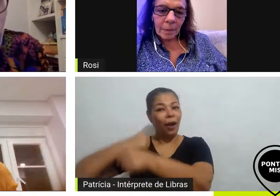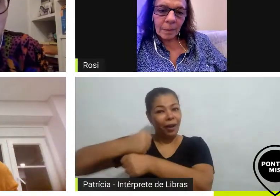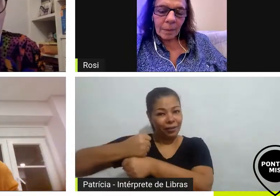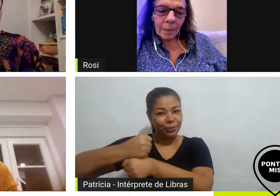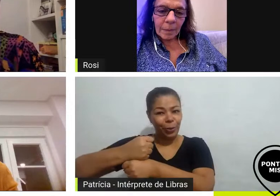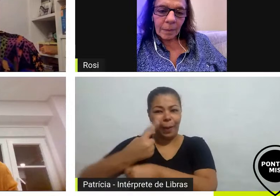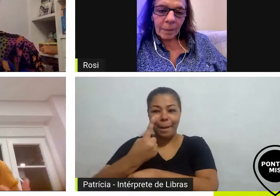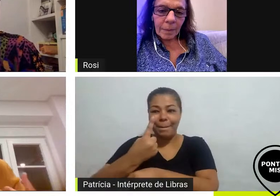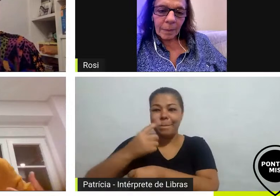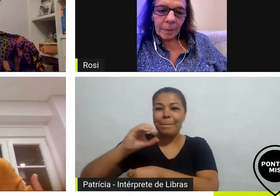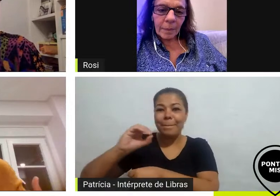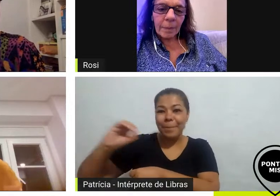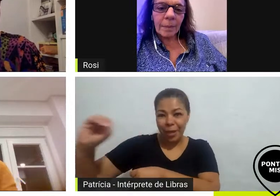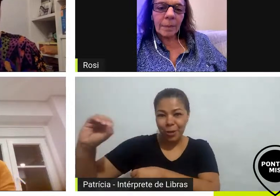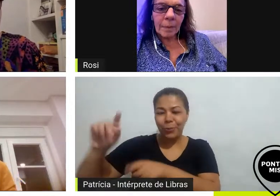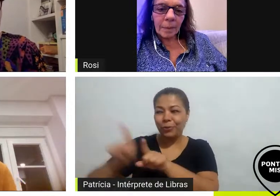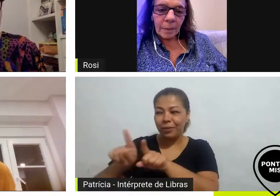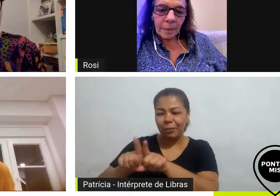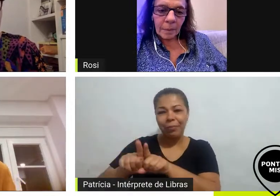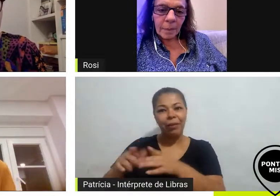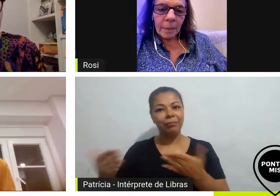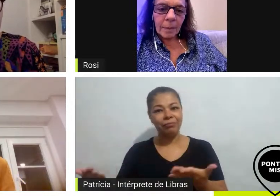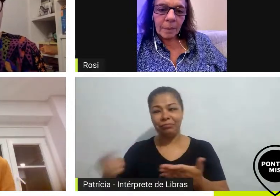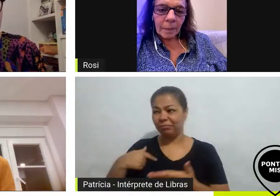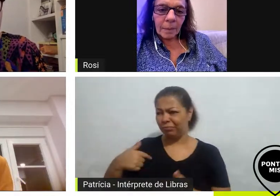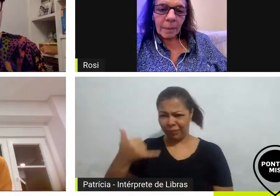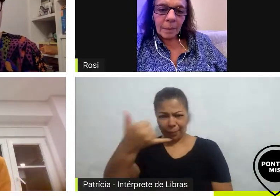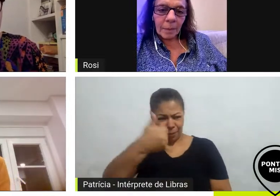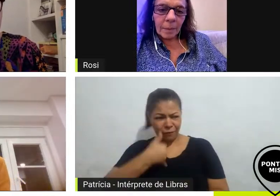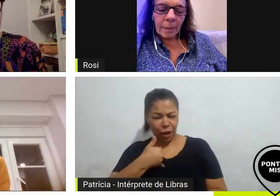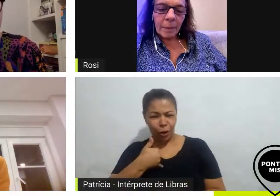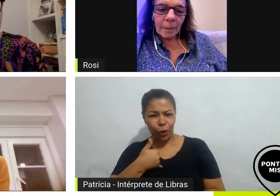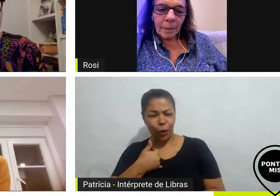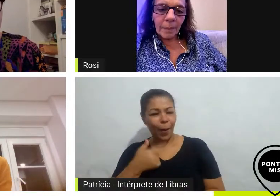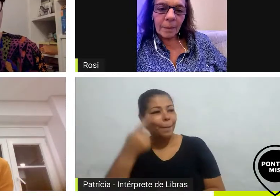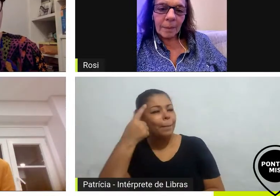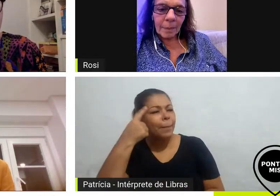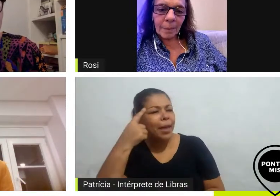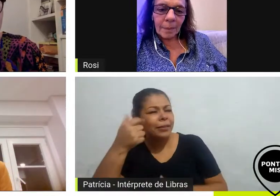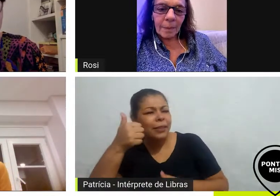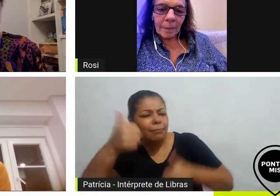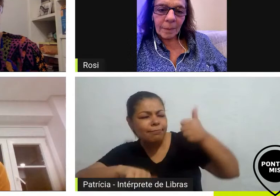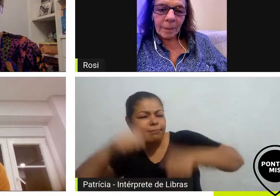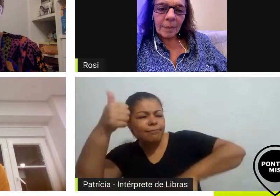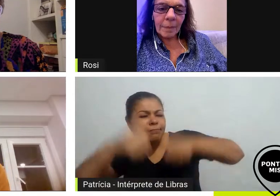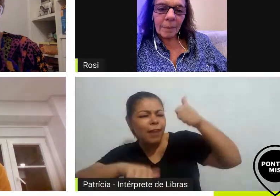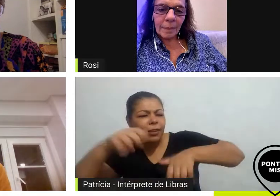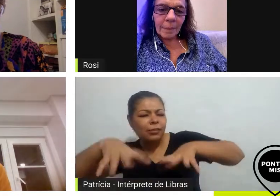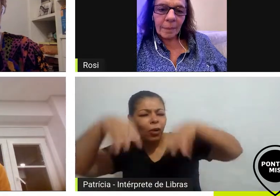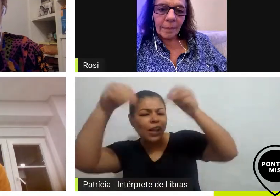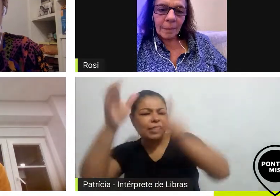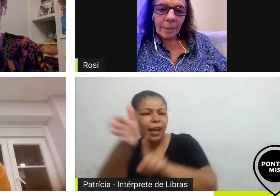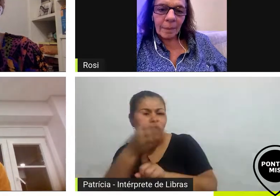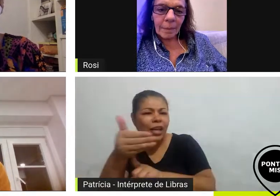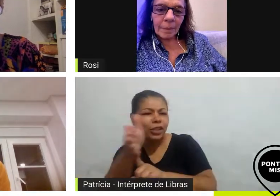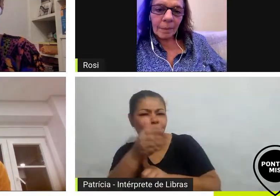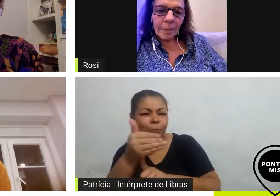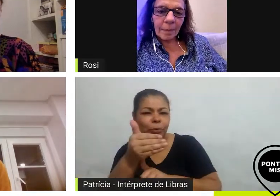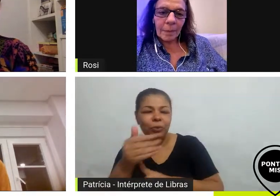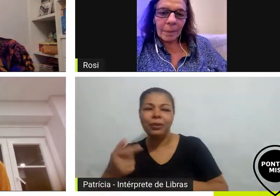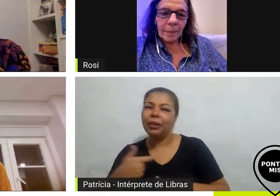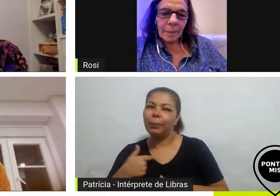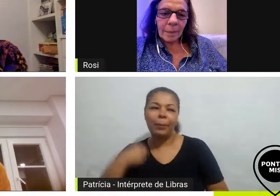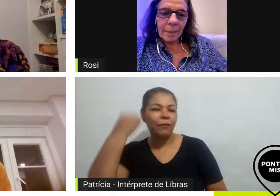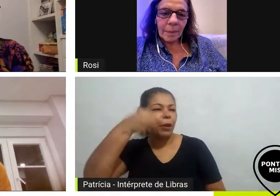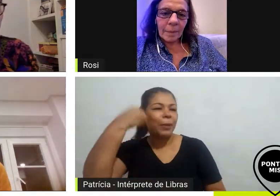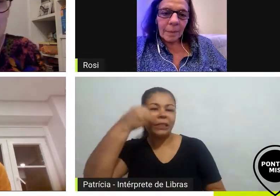traz esse olhar de dramaturgia que você vai aprender o Castelo Rá-Tim-Bum com a gente foi uma experiência incrível Ai que bacana como